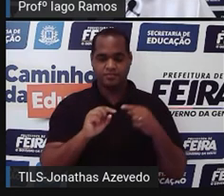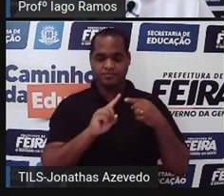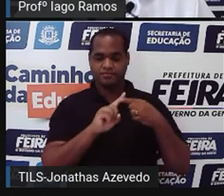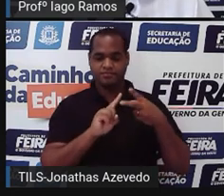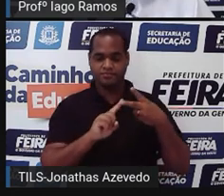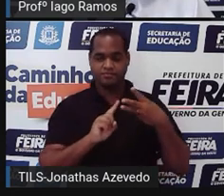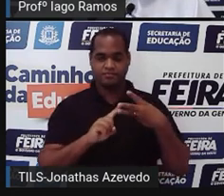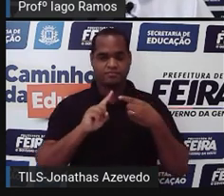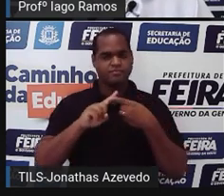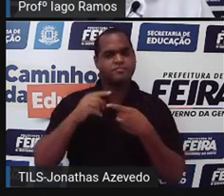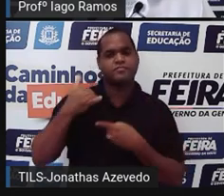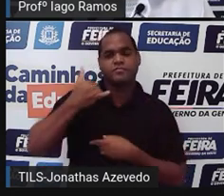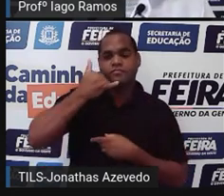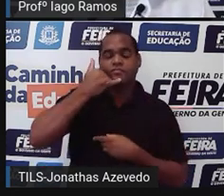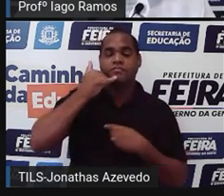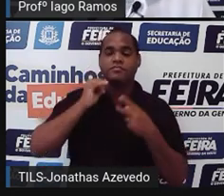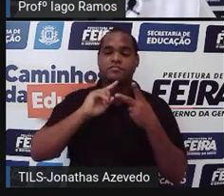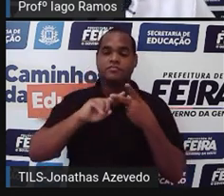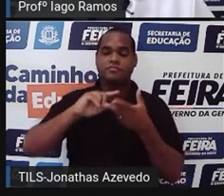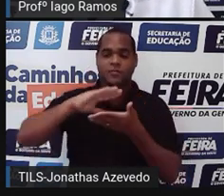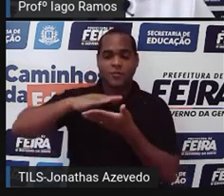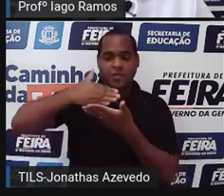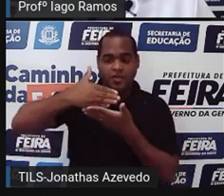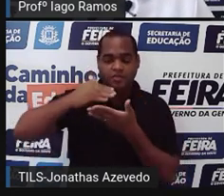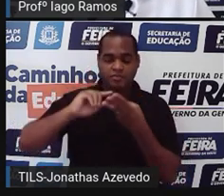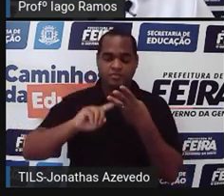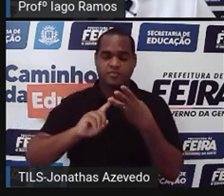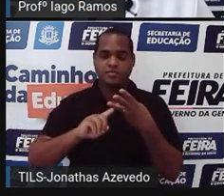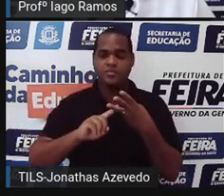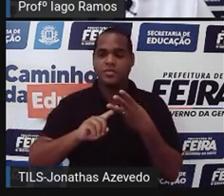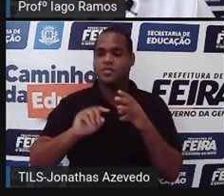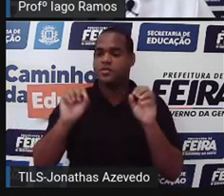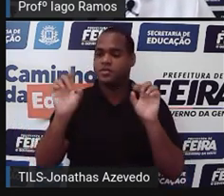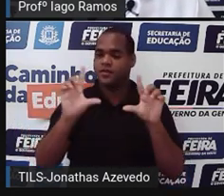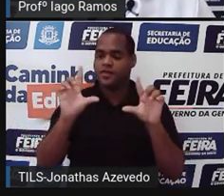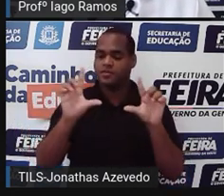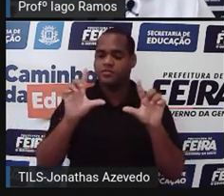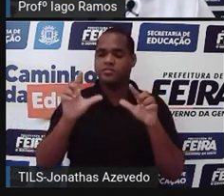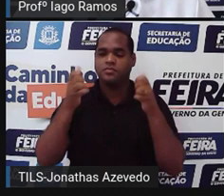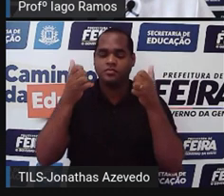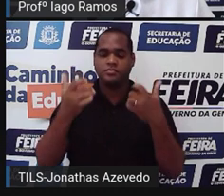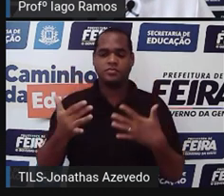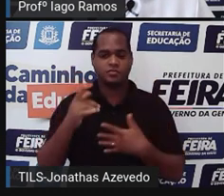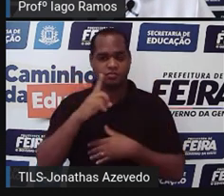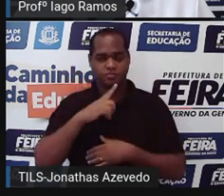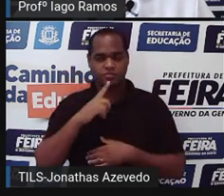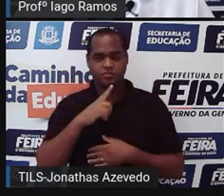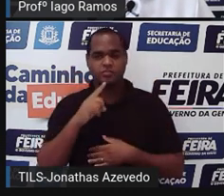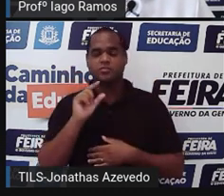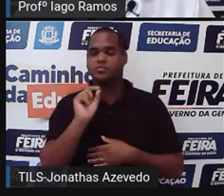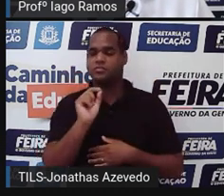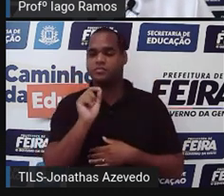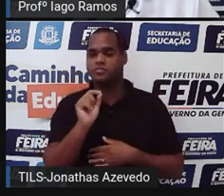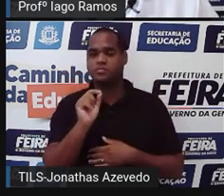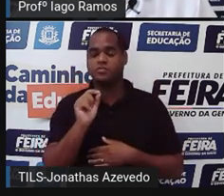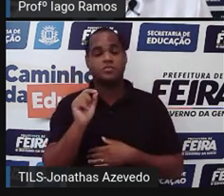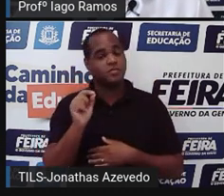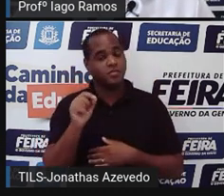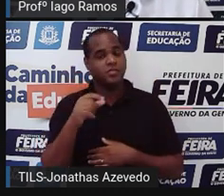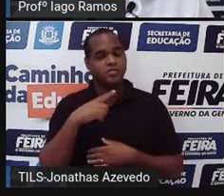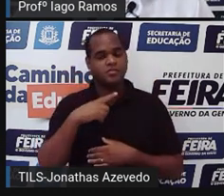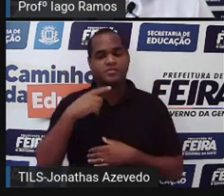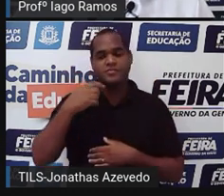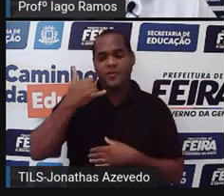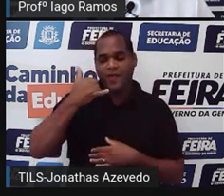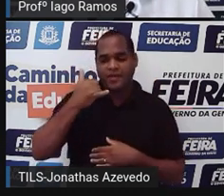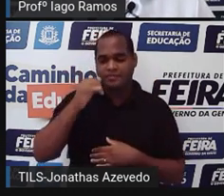O celular, o computador e a TV, tá? E no subtítulo a gente também diz que o celular é o principal